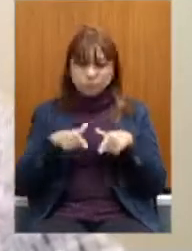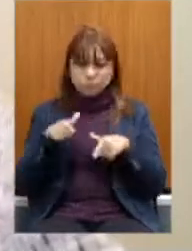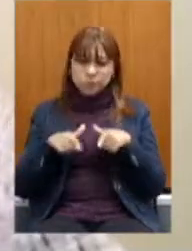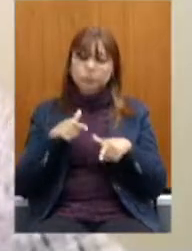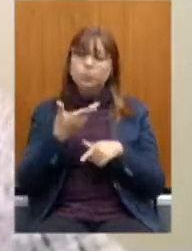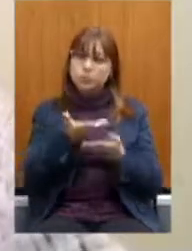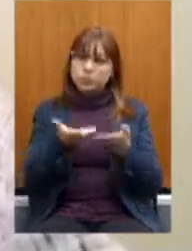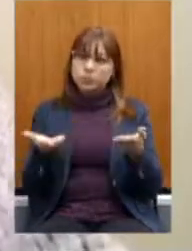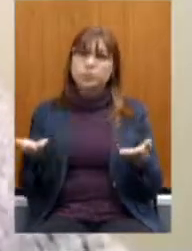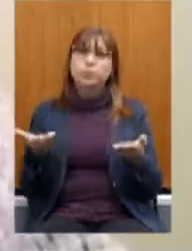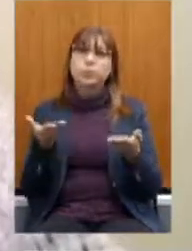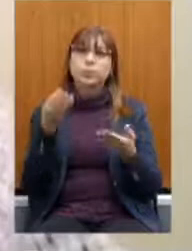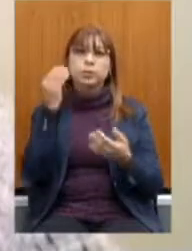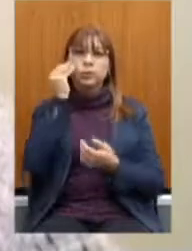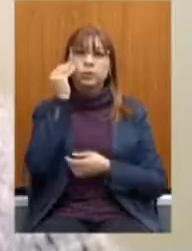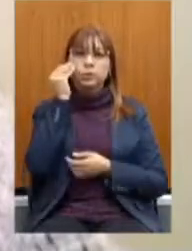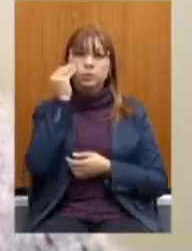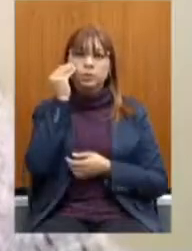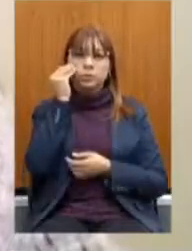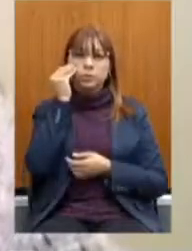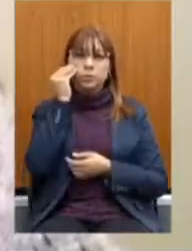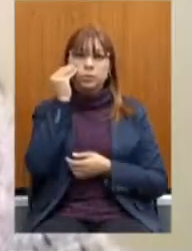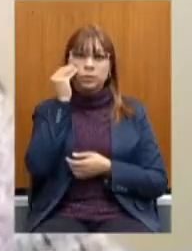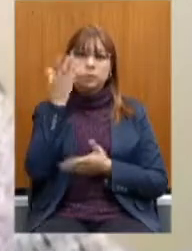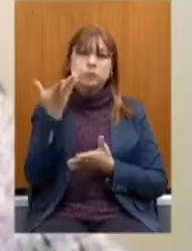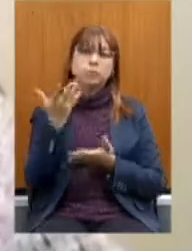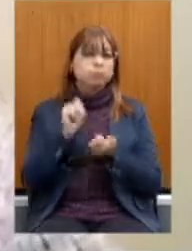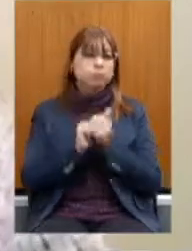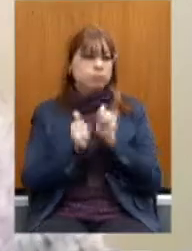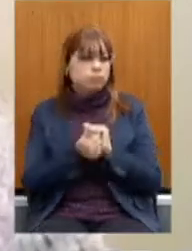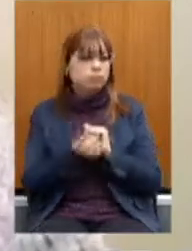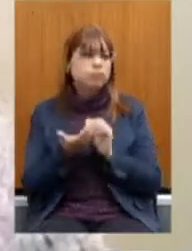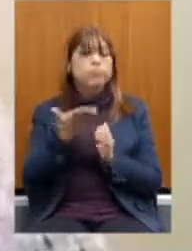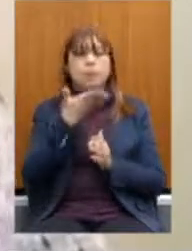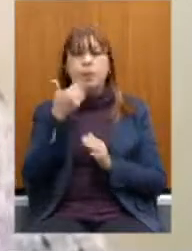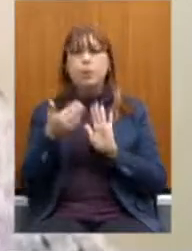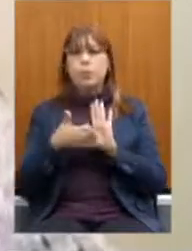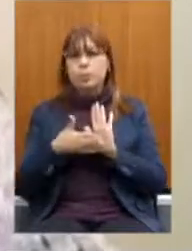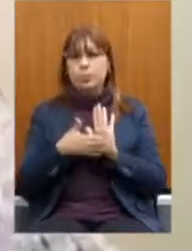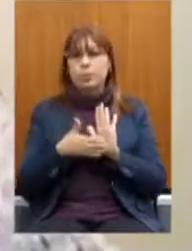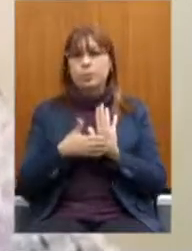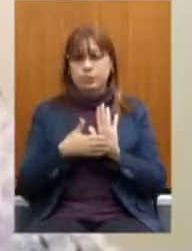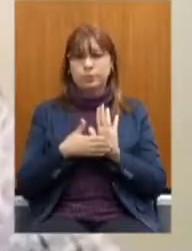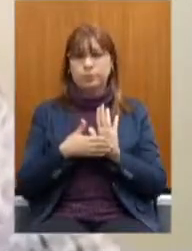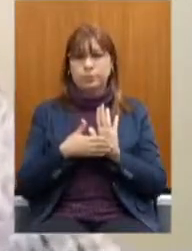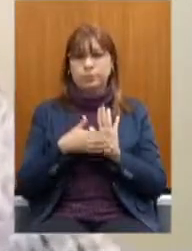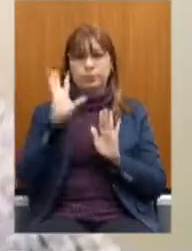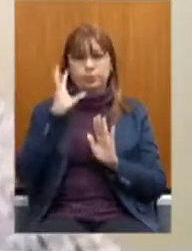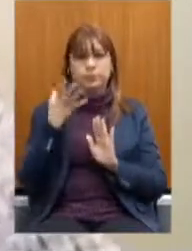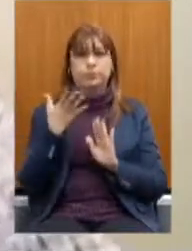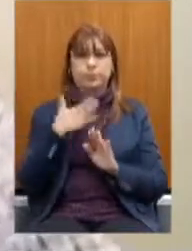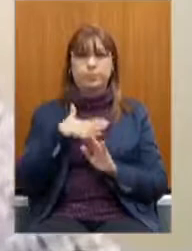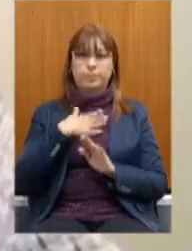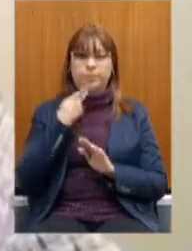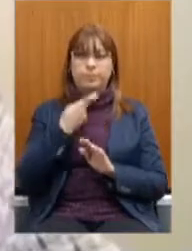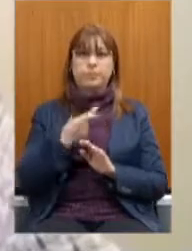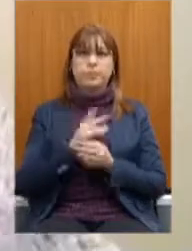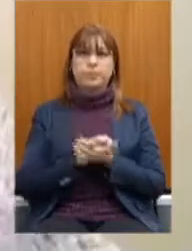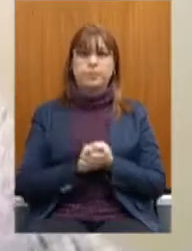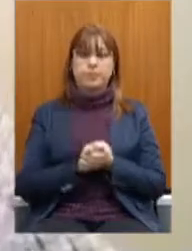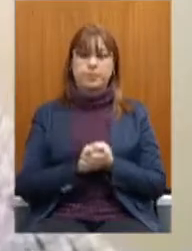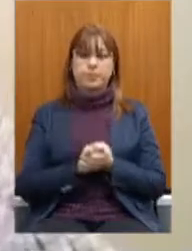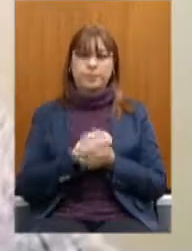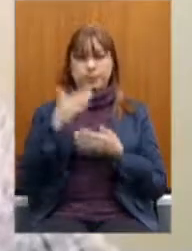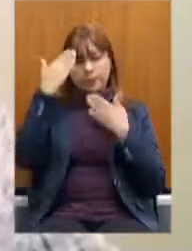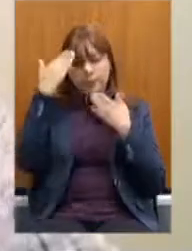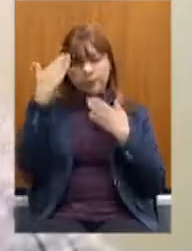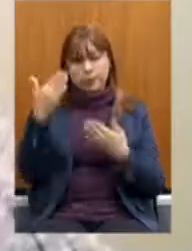servidores, buscando as alternativas possíveis e as melhores alternativas. Essa é a minha fala e